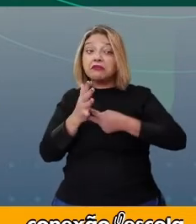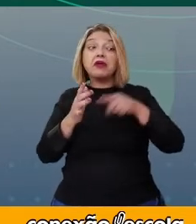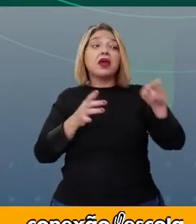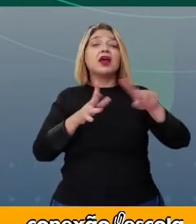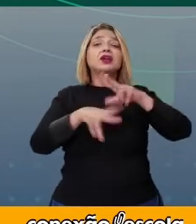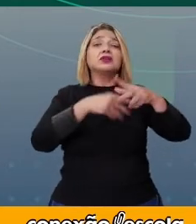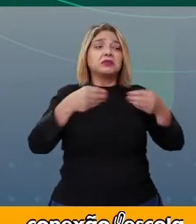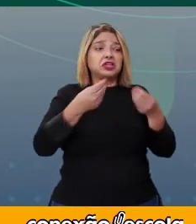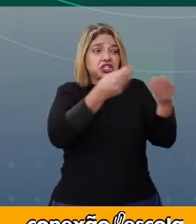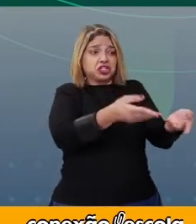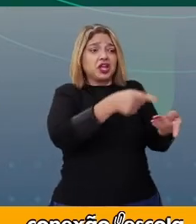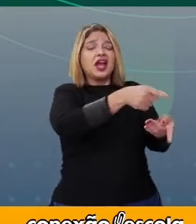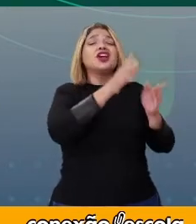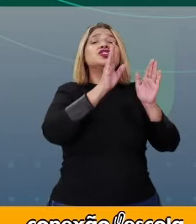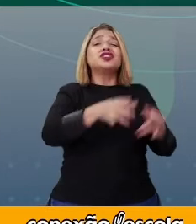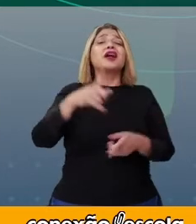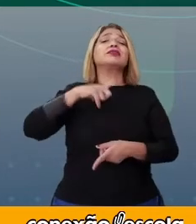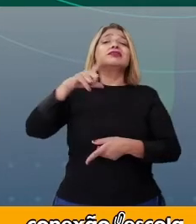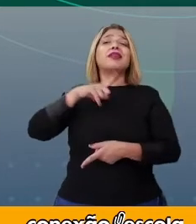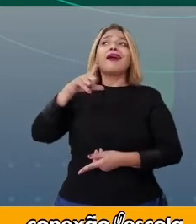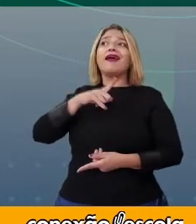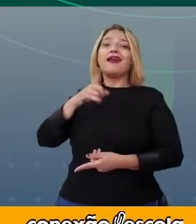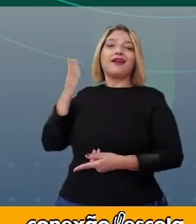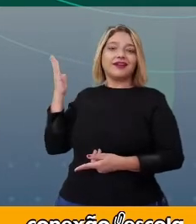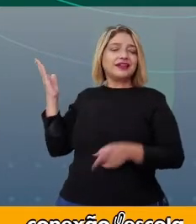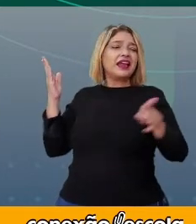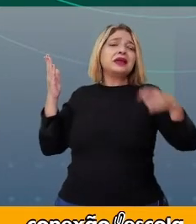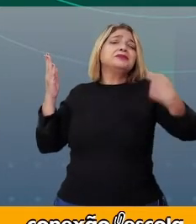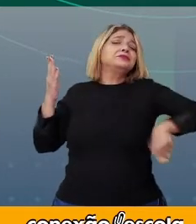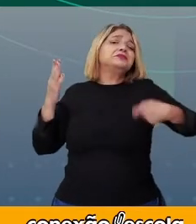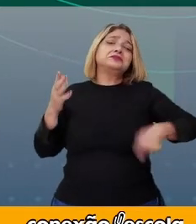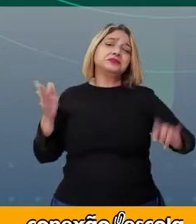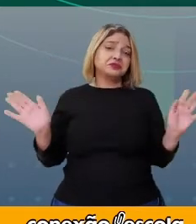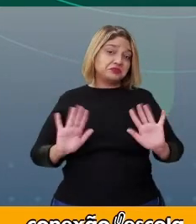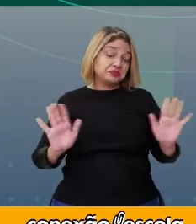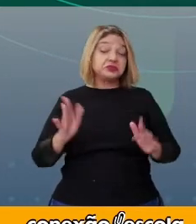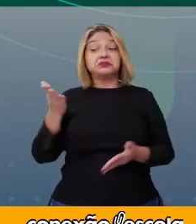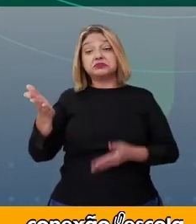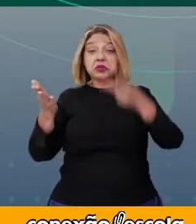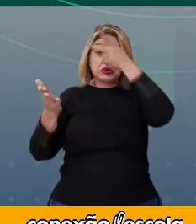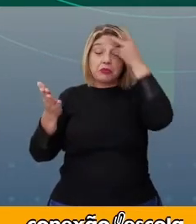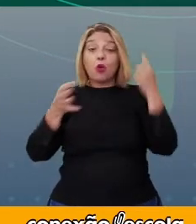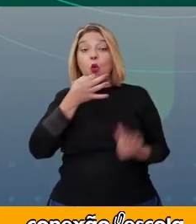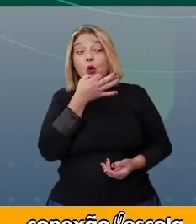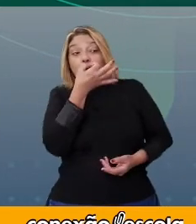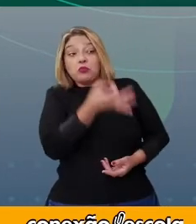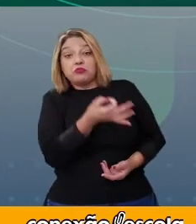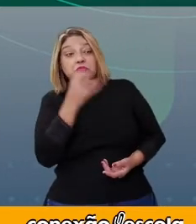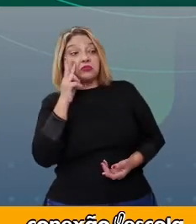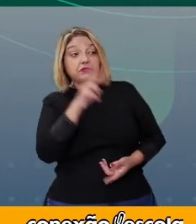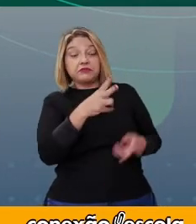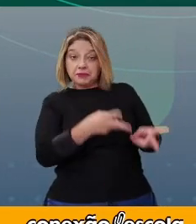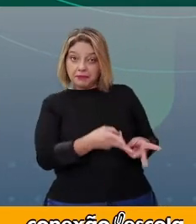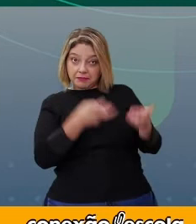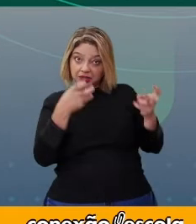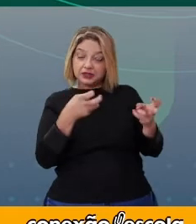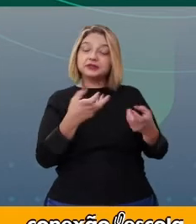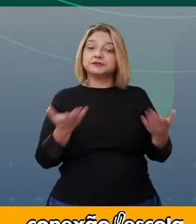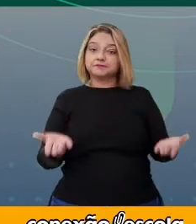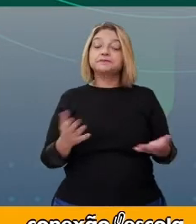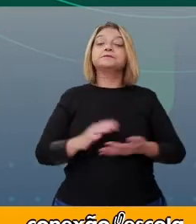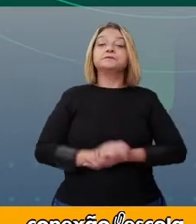teria necessidade, de repente. É uma opinião de quem está vendo aquele fato. Então,